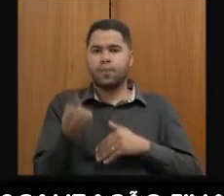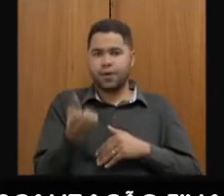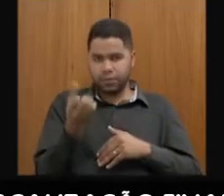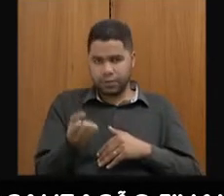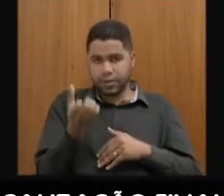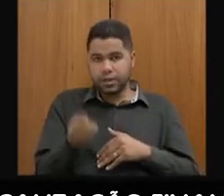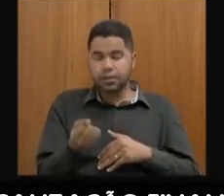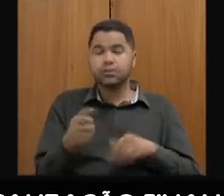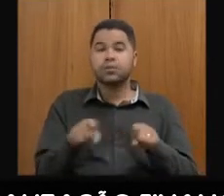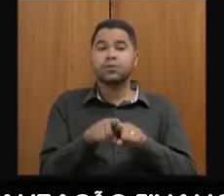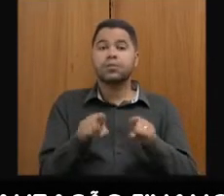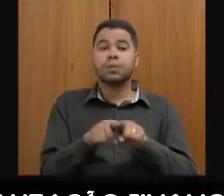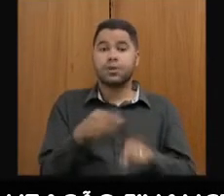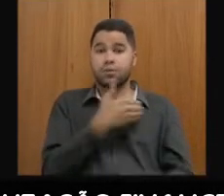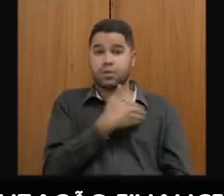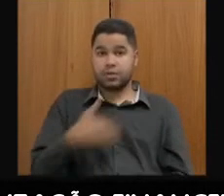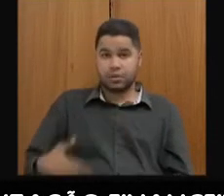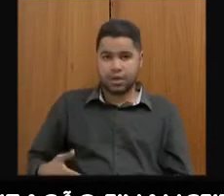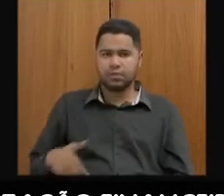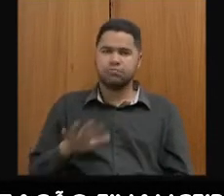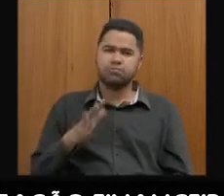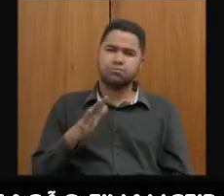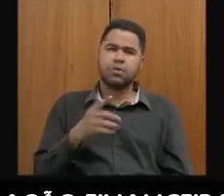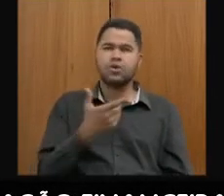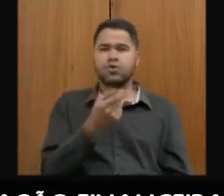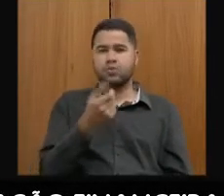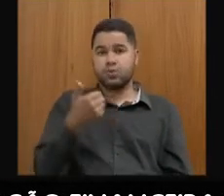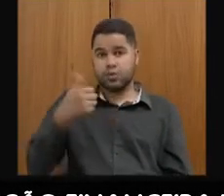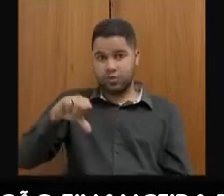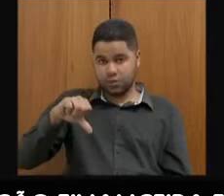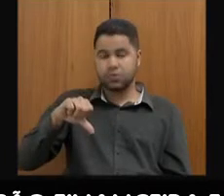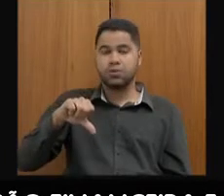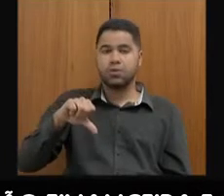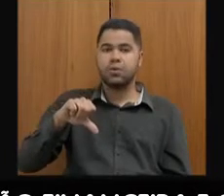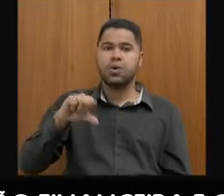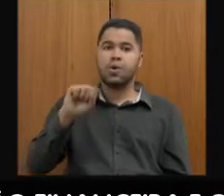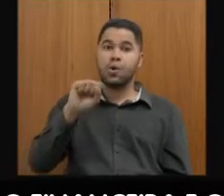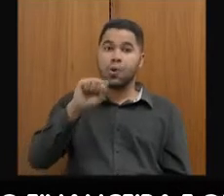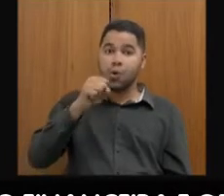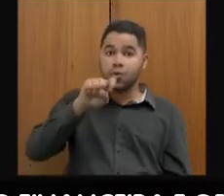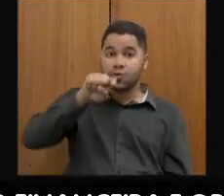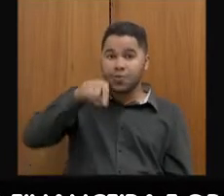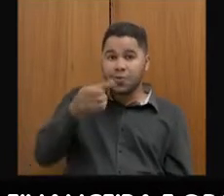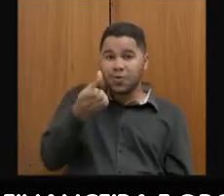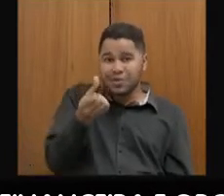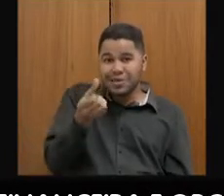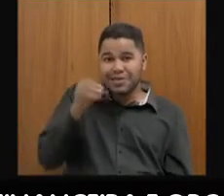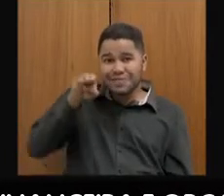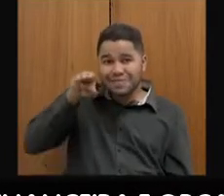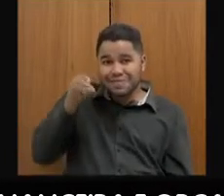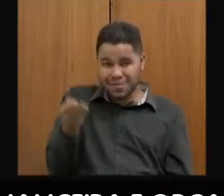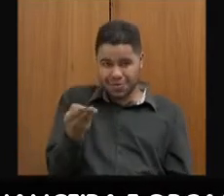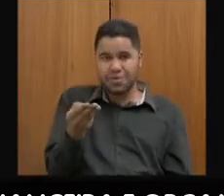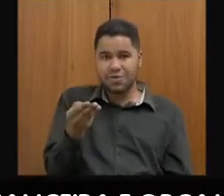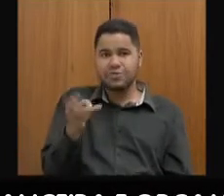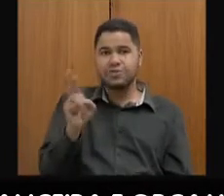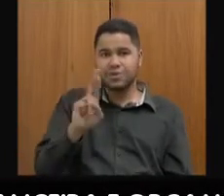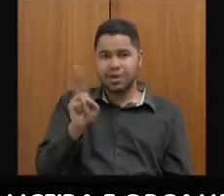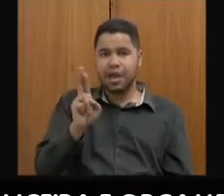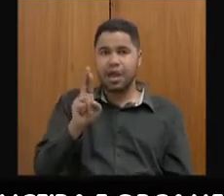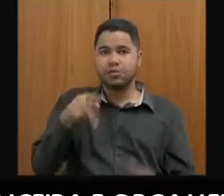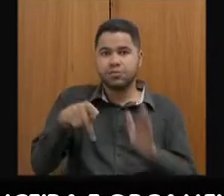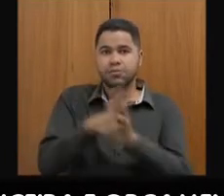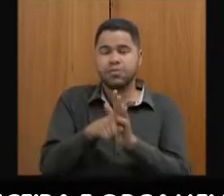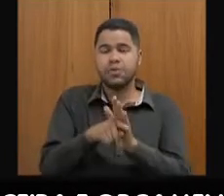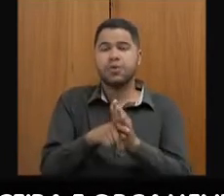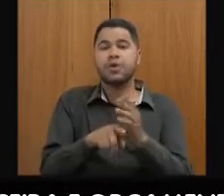o Estado, lá em maio de 2019, com 8,6 milhões de reais de patrimônio e